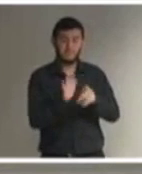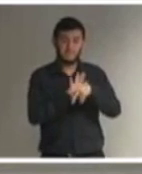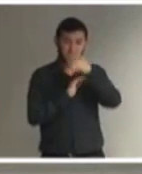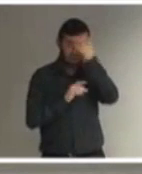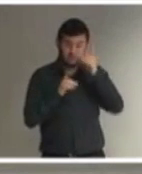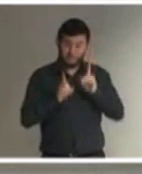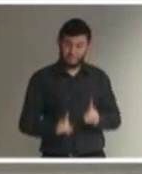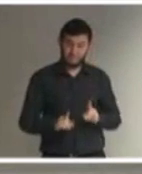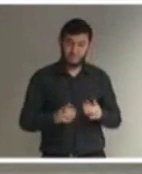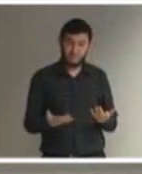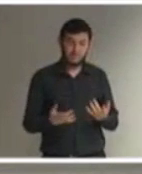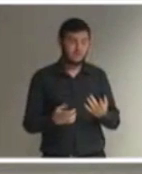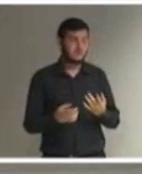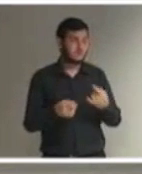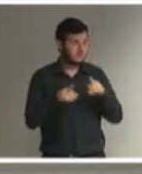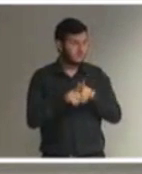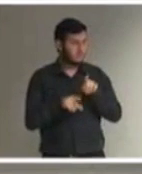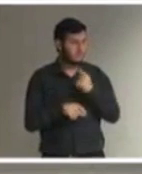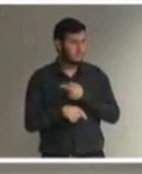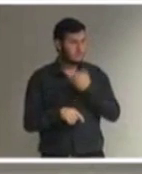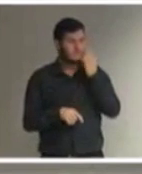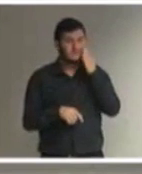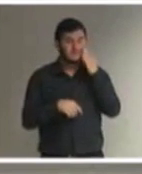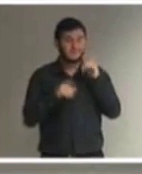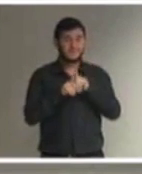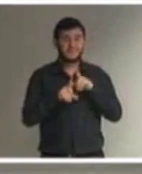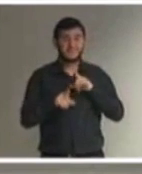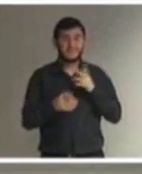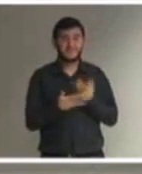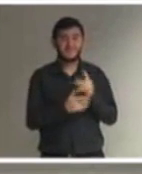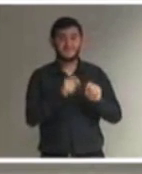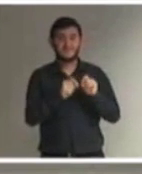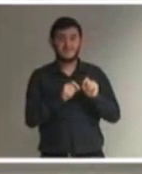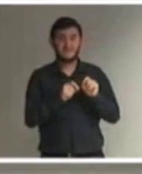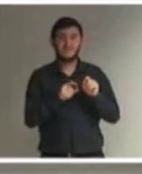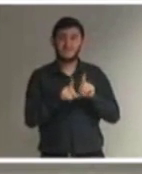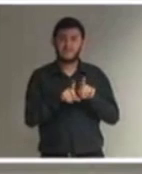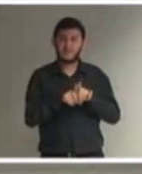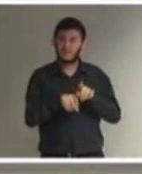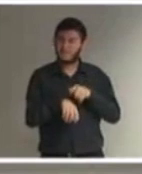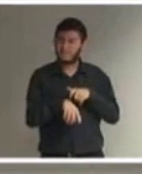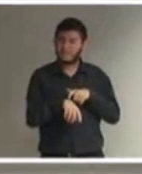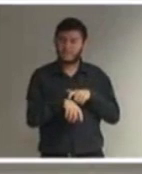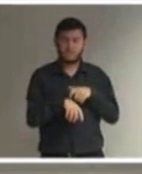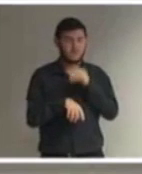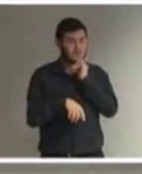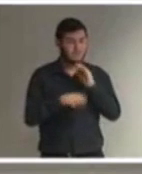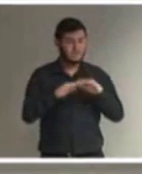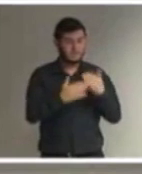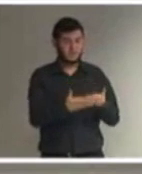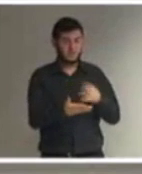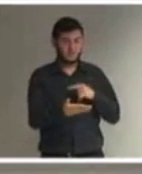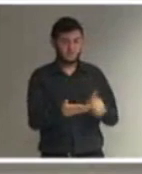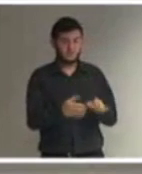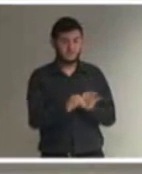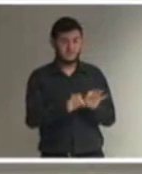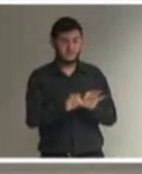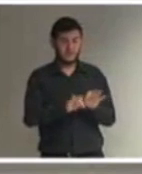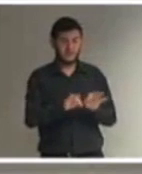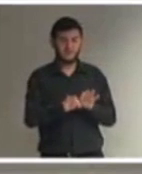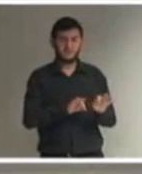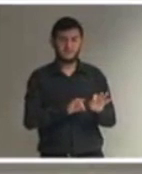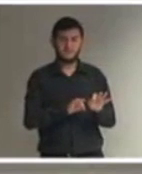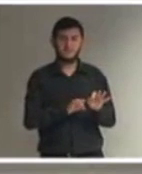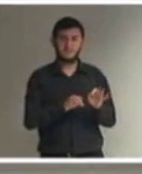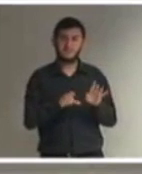período da célebre frase das escolas, não estamos preparados. E até essa justificativa era